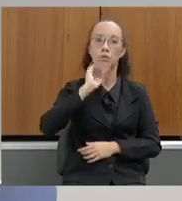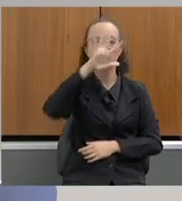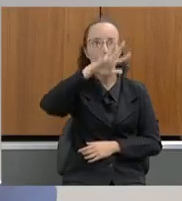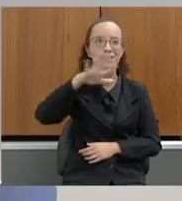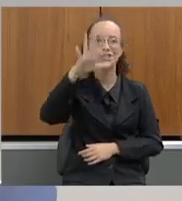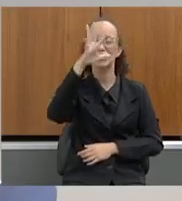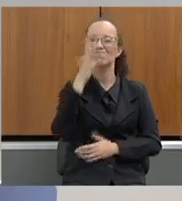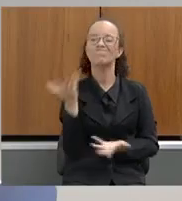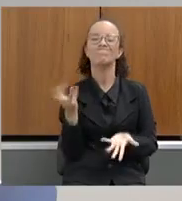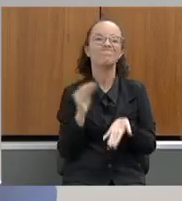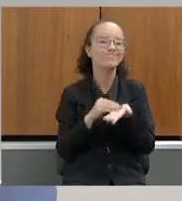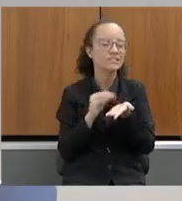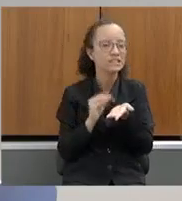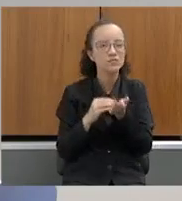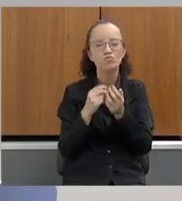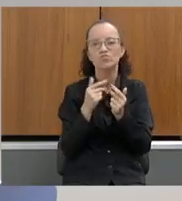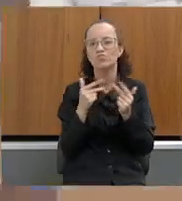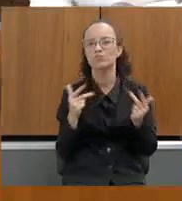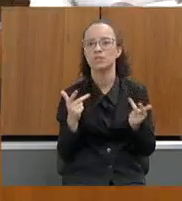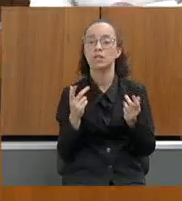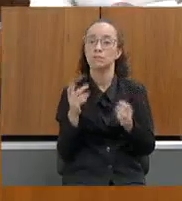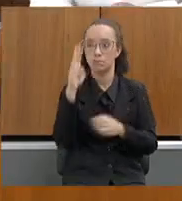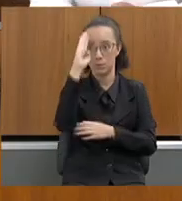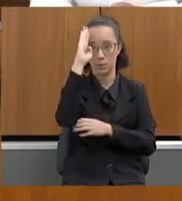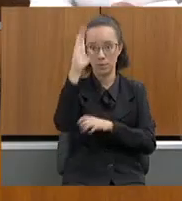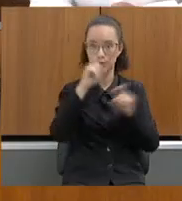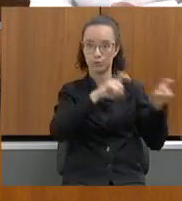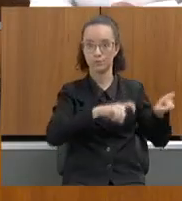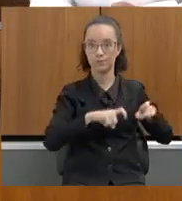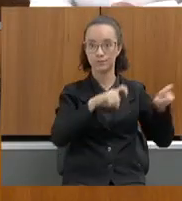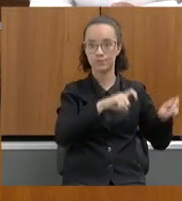carente, especialmente na zona rural. Não é, deputado?